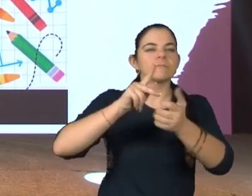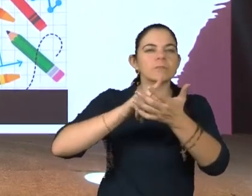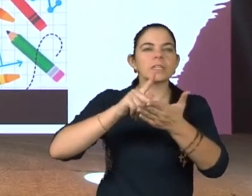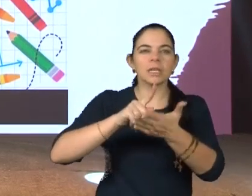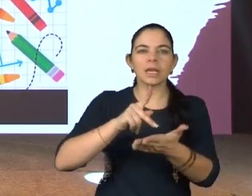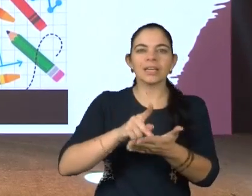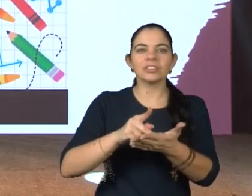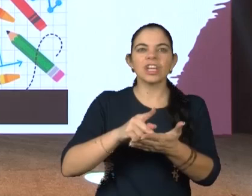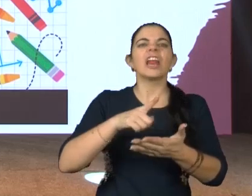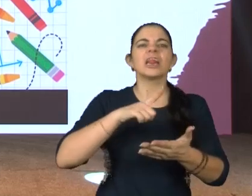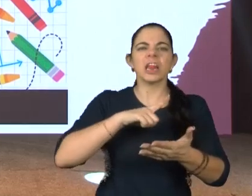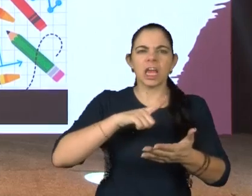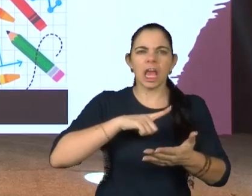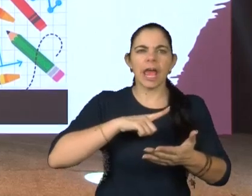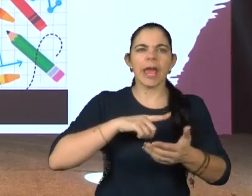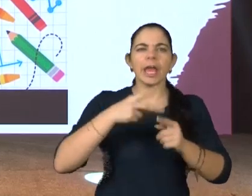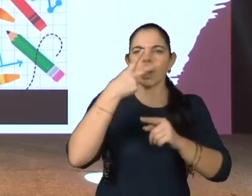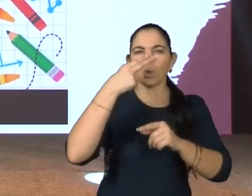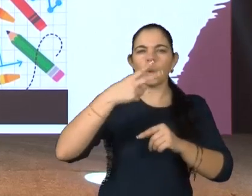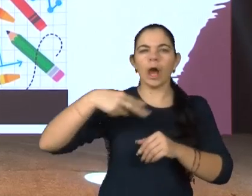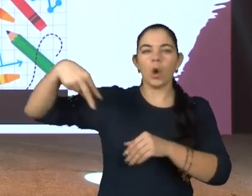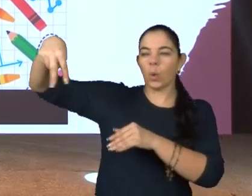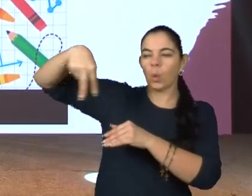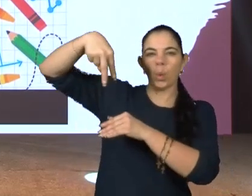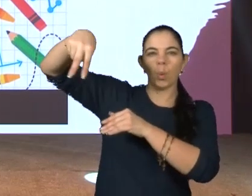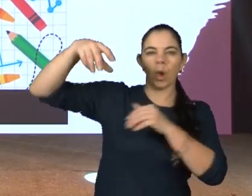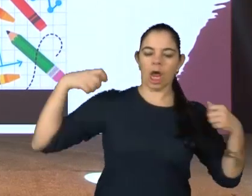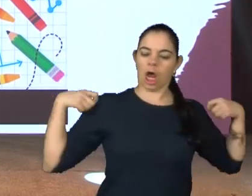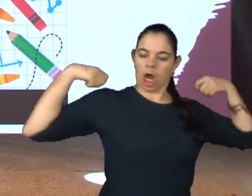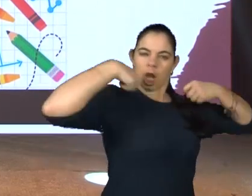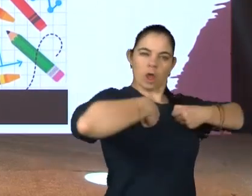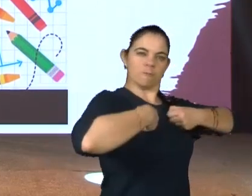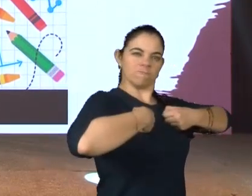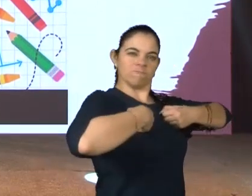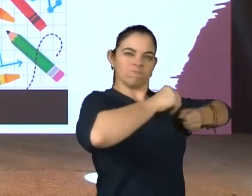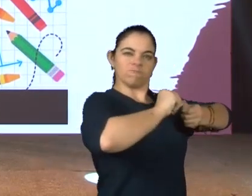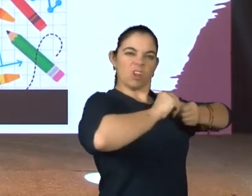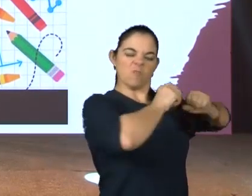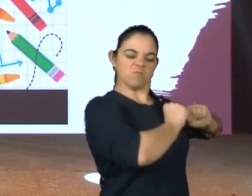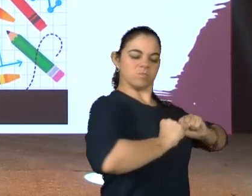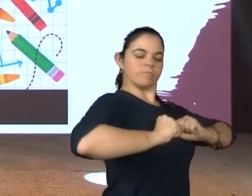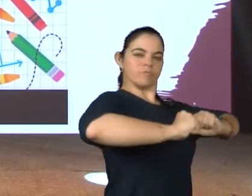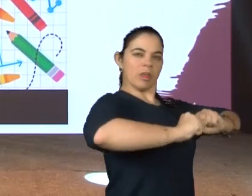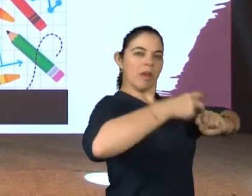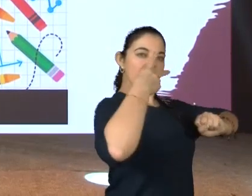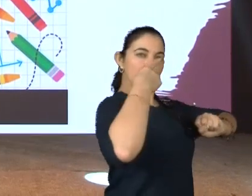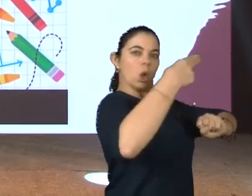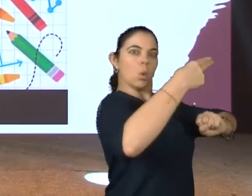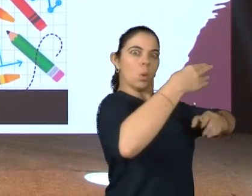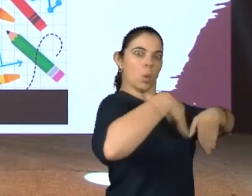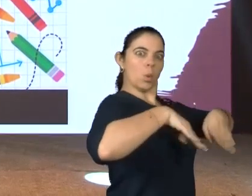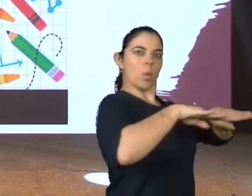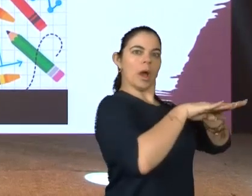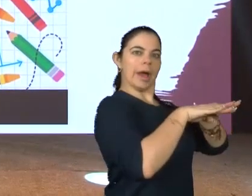superpoderes. Sabe que nem o herói quando ele usa uma capa assim, ele fica com poder? Então, é igual. Agora sim.